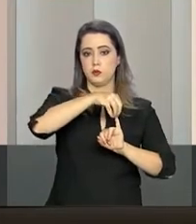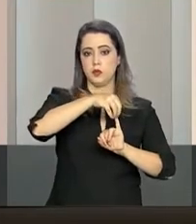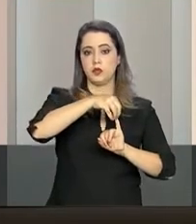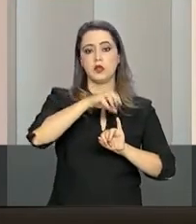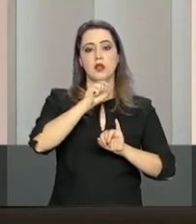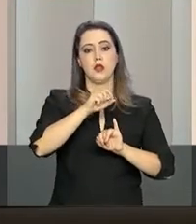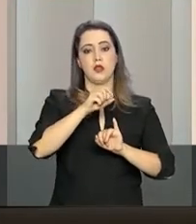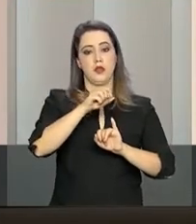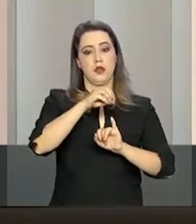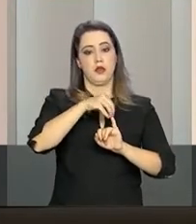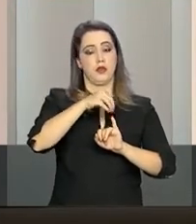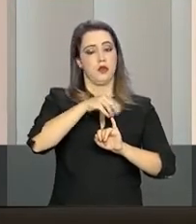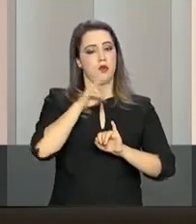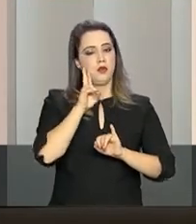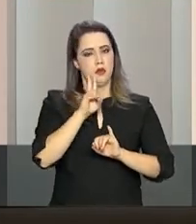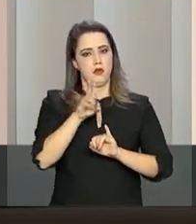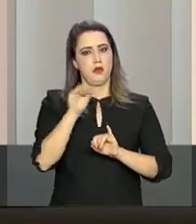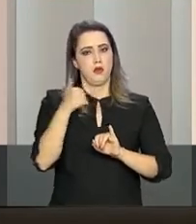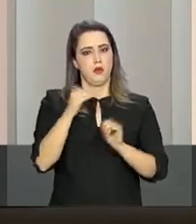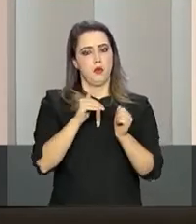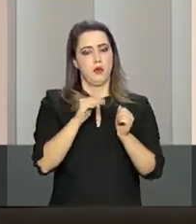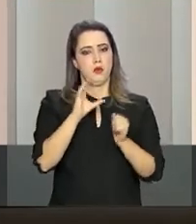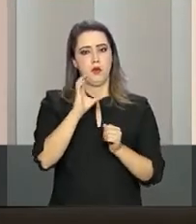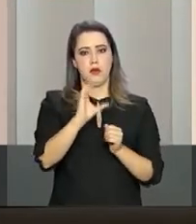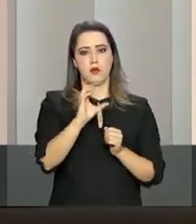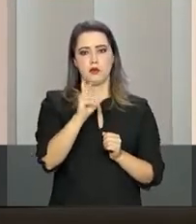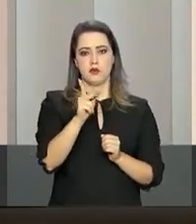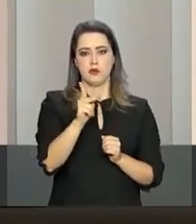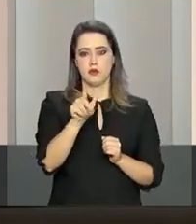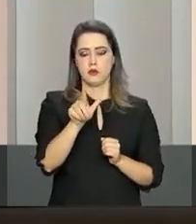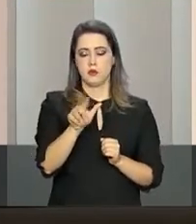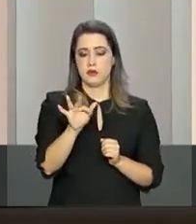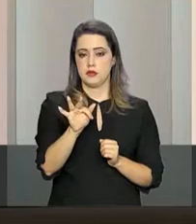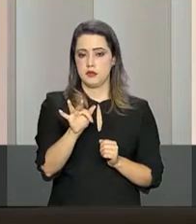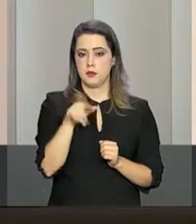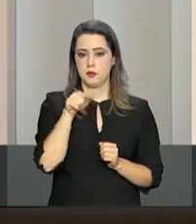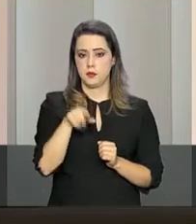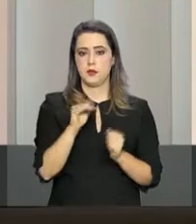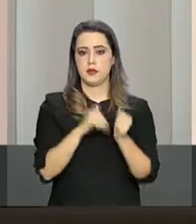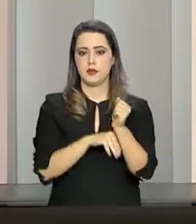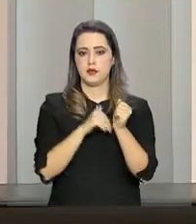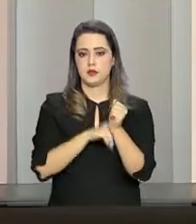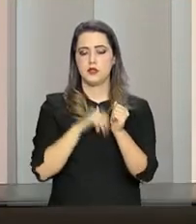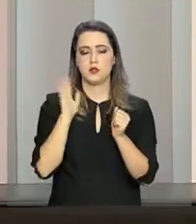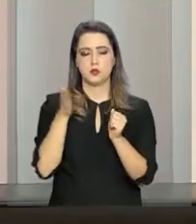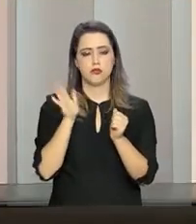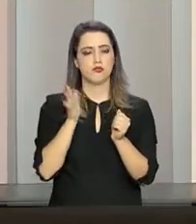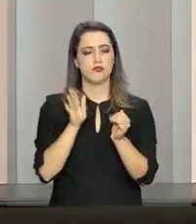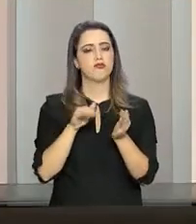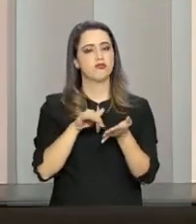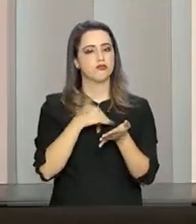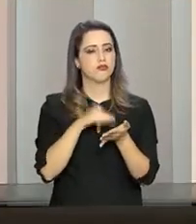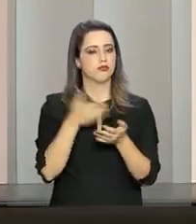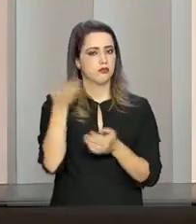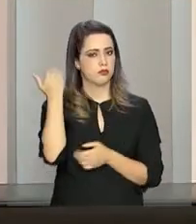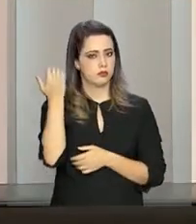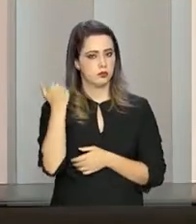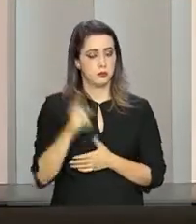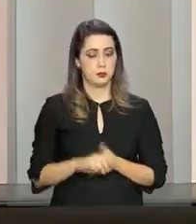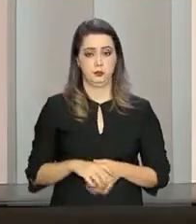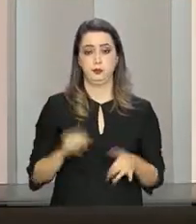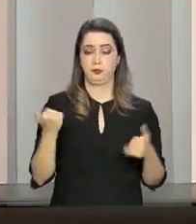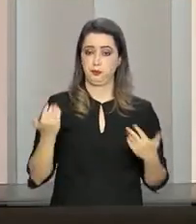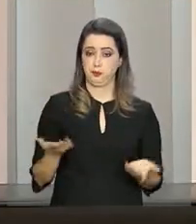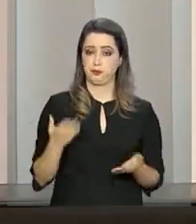com o CPF que ele utilizou, o CPF dele no momento da inscrição, e a senha que ele também já cadastrou no período de inscrições do exame.